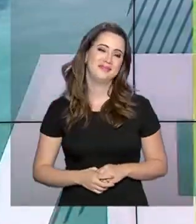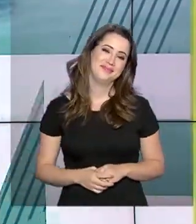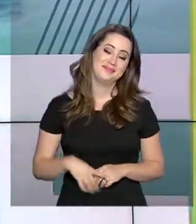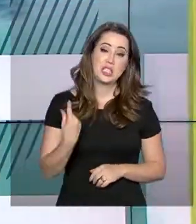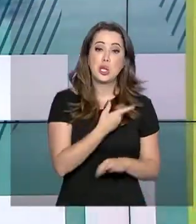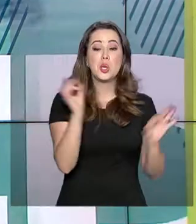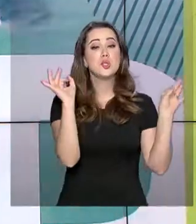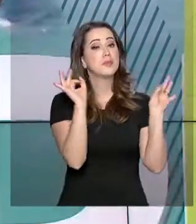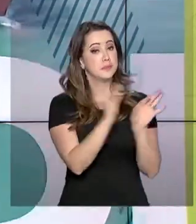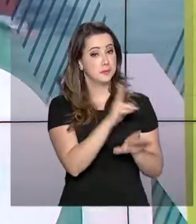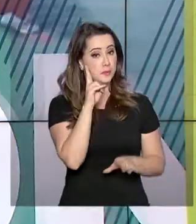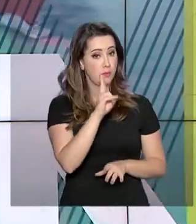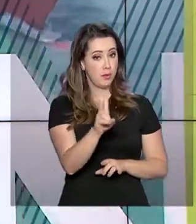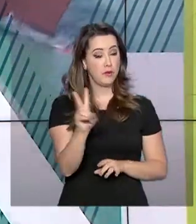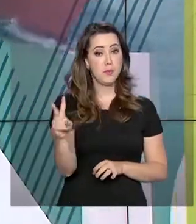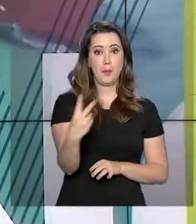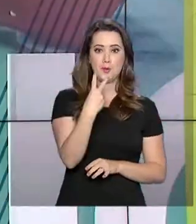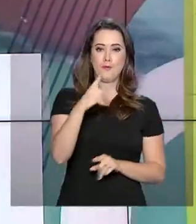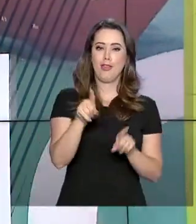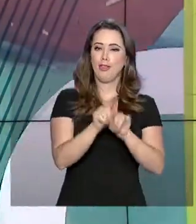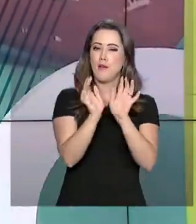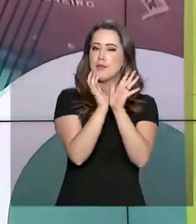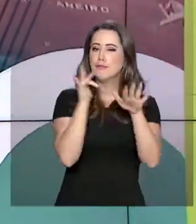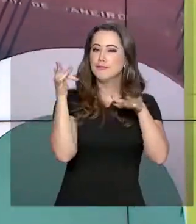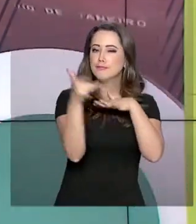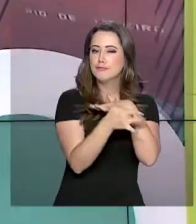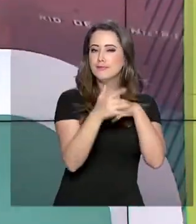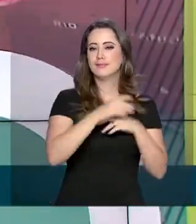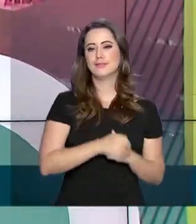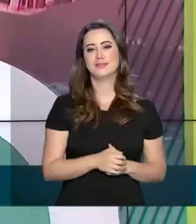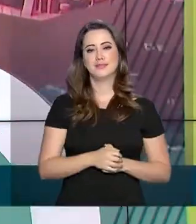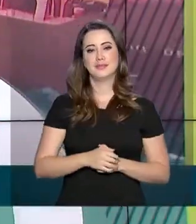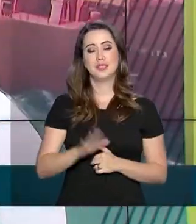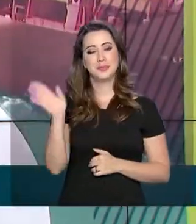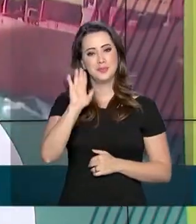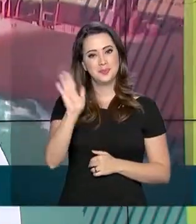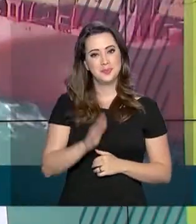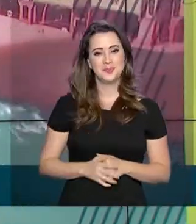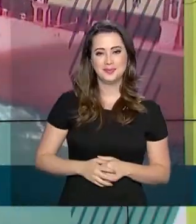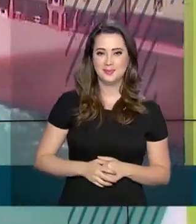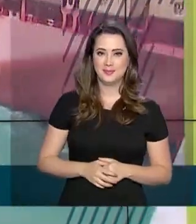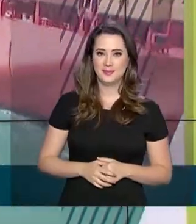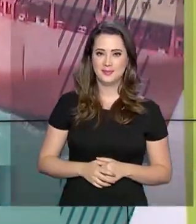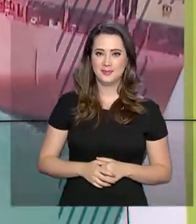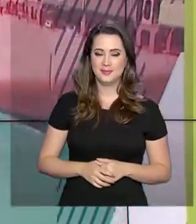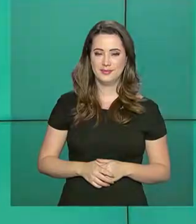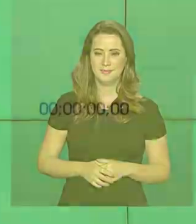gente fica por aqui. Você pode nos acompanhar também pelas redes sociais. Até a próxima edição.